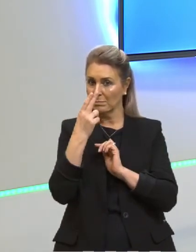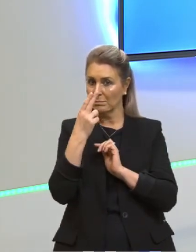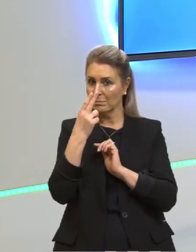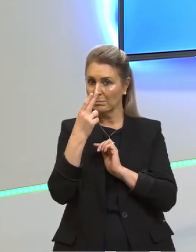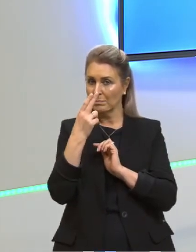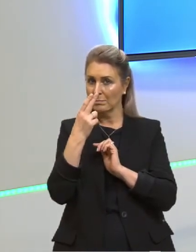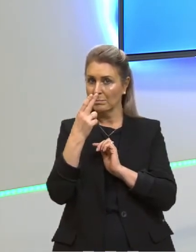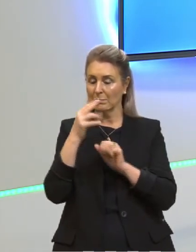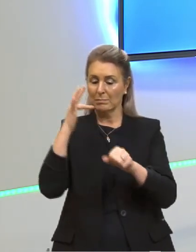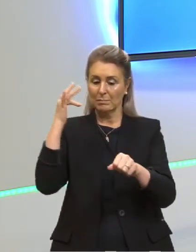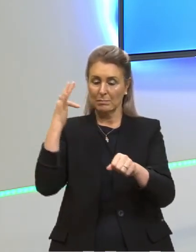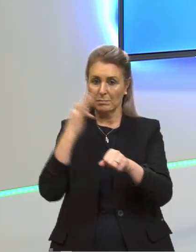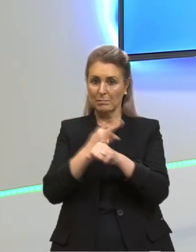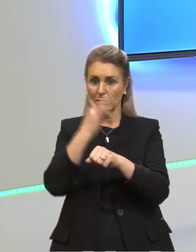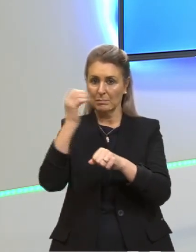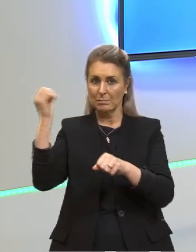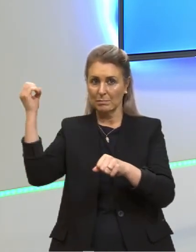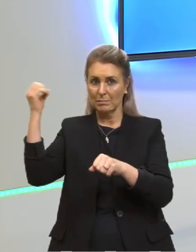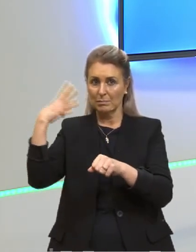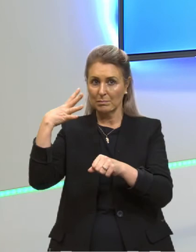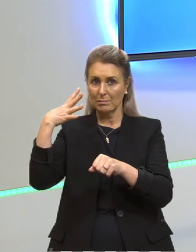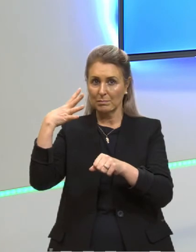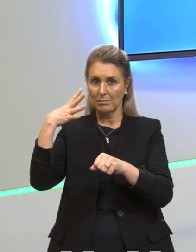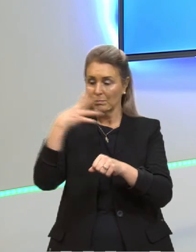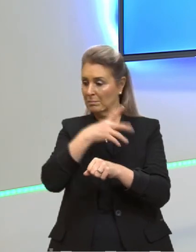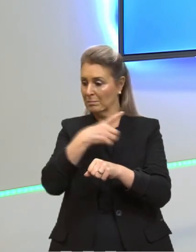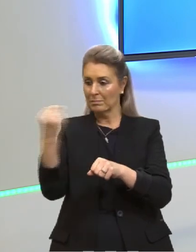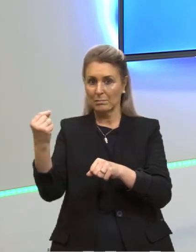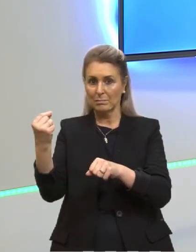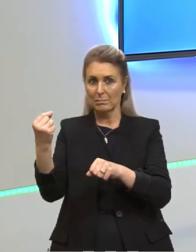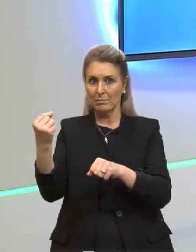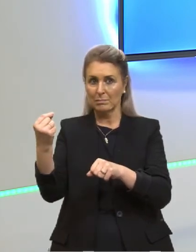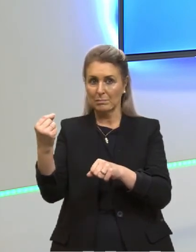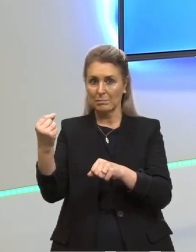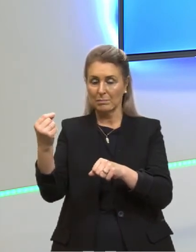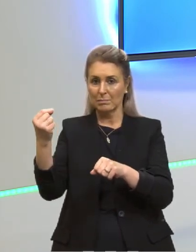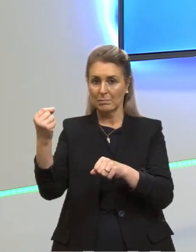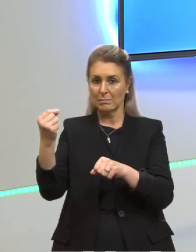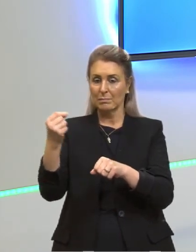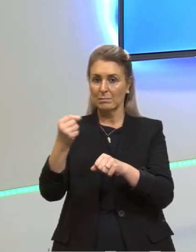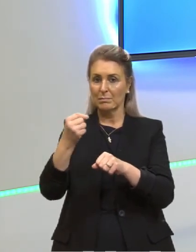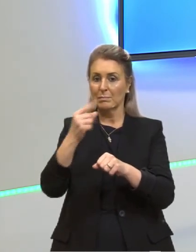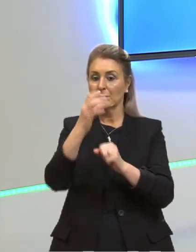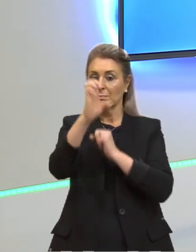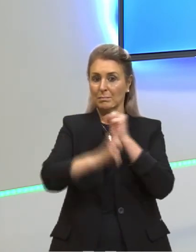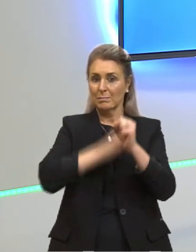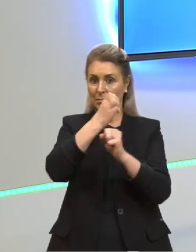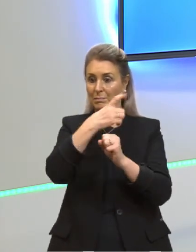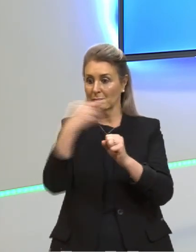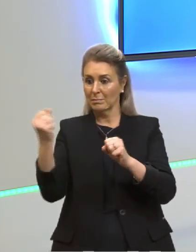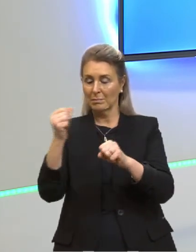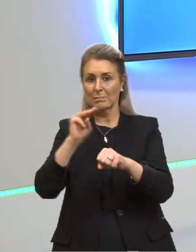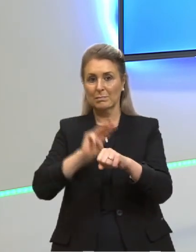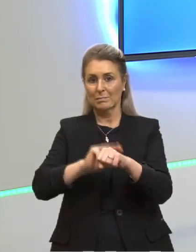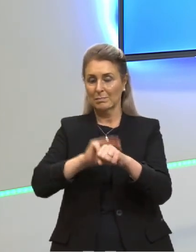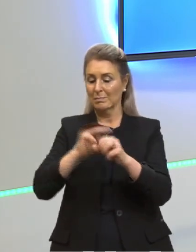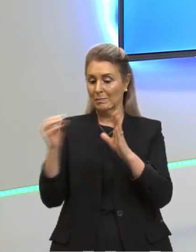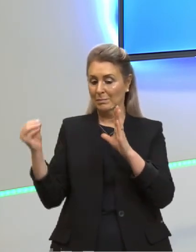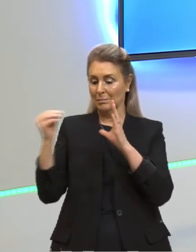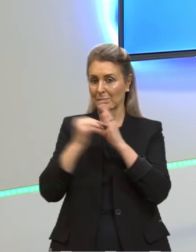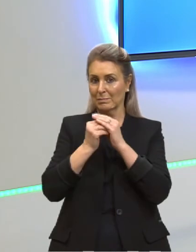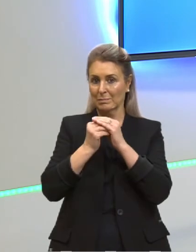o fóton, ele escapa, o elétron, desculpa, escapa do metal, mas não é ejetado.